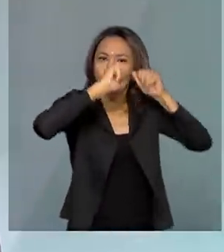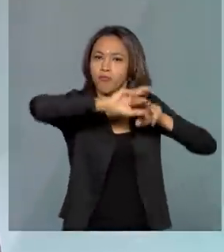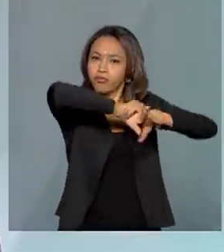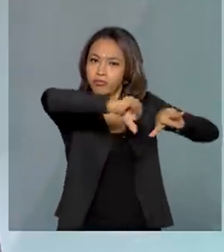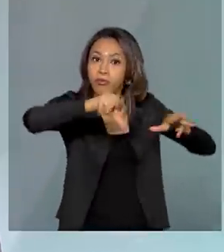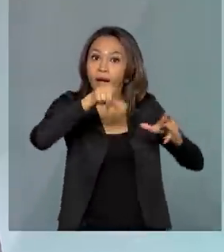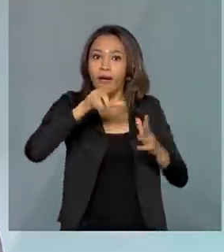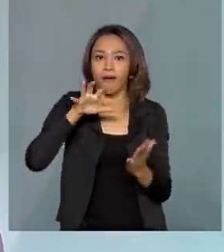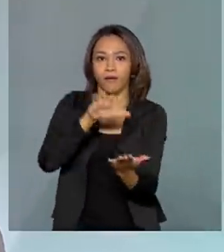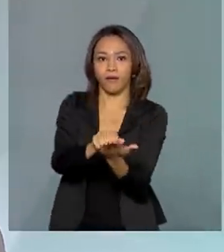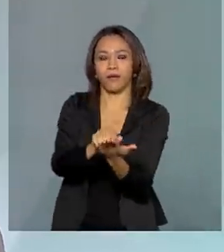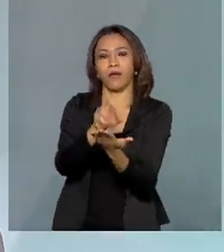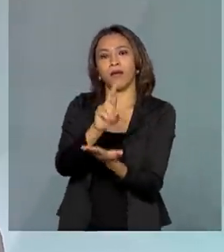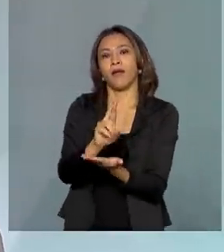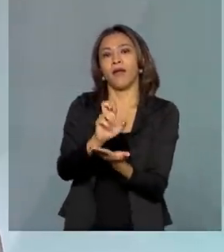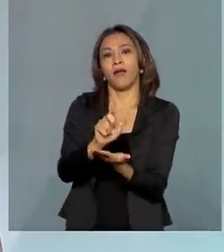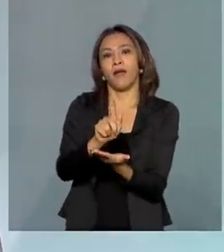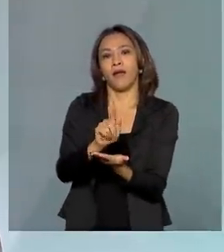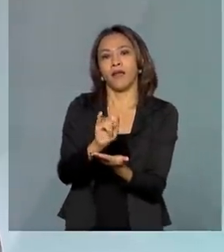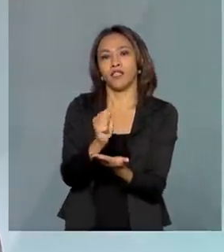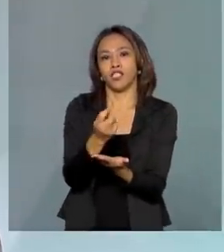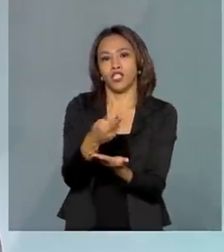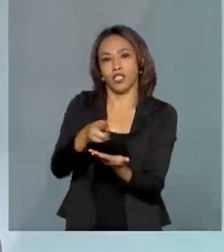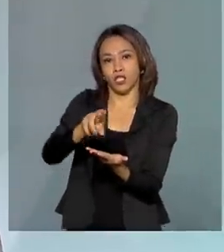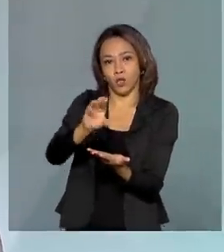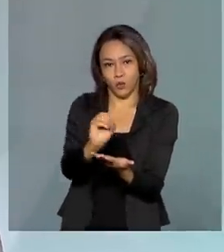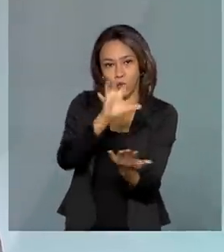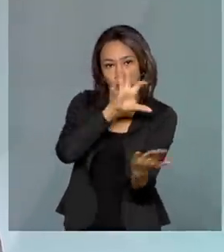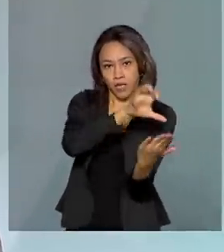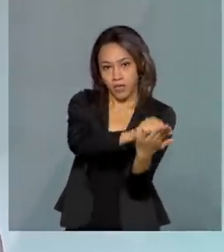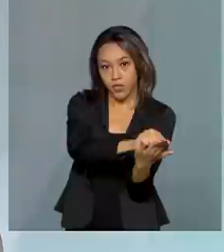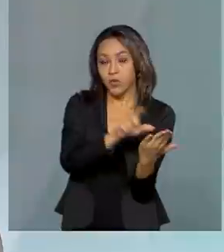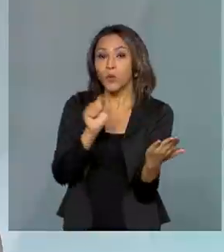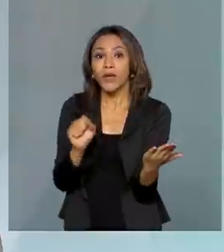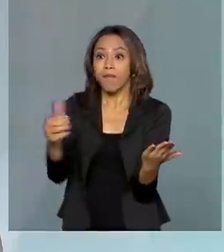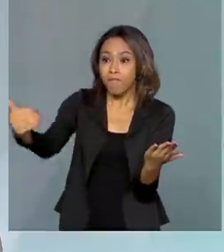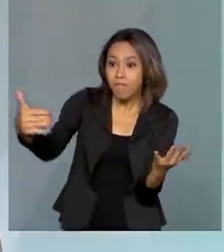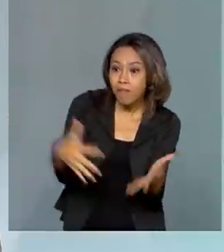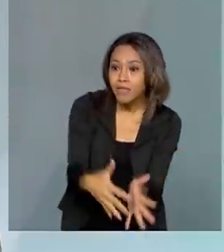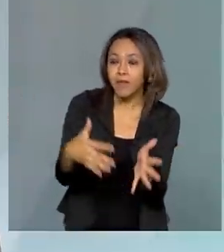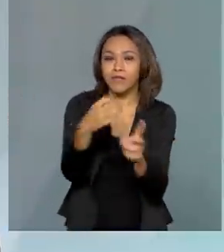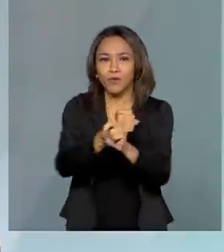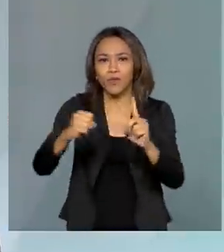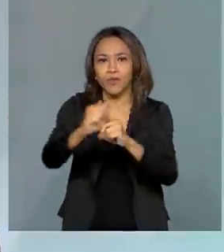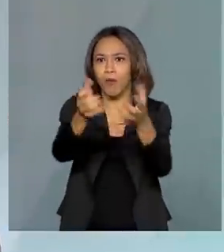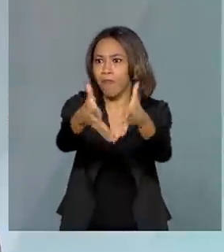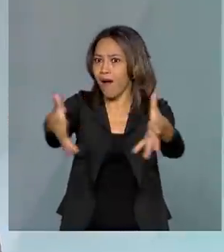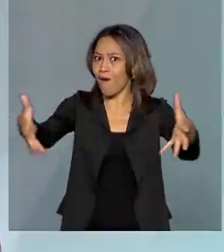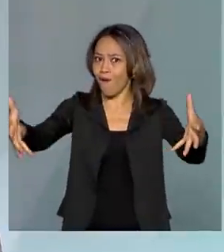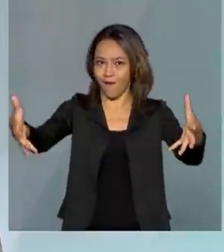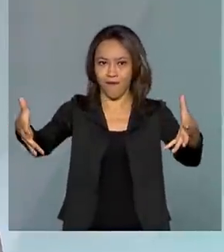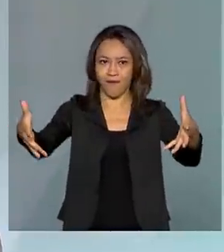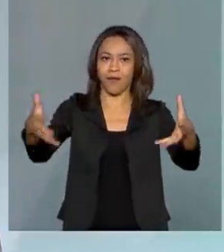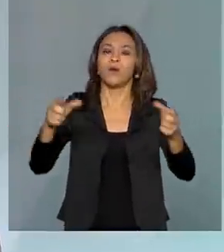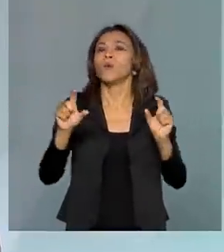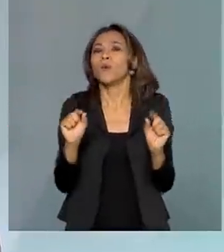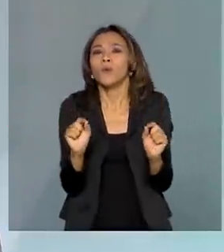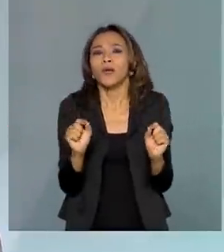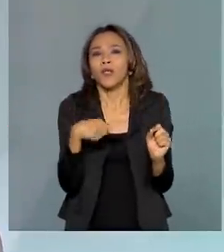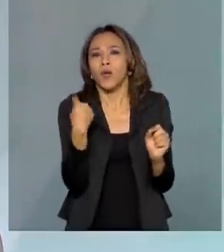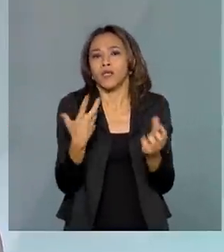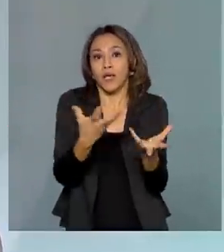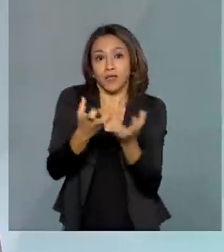normalmente, é um processo que passa por uma participação social maior. Então, a gente recebe, normalmente,